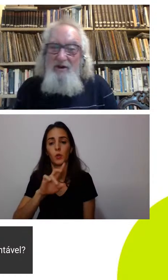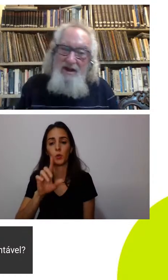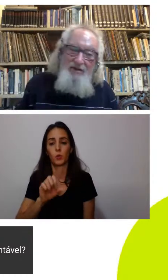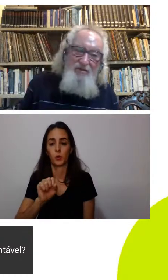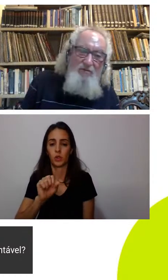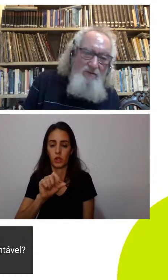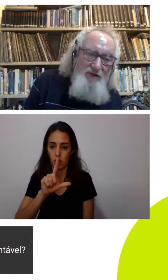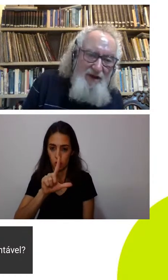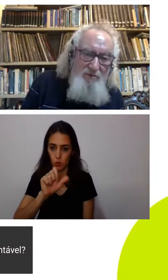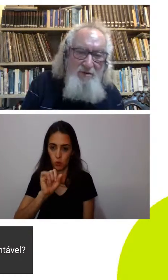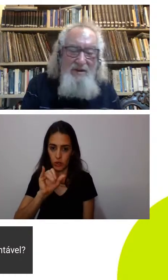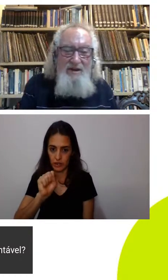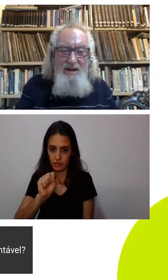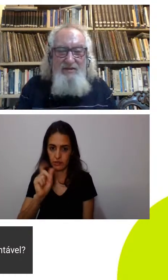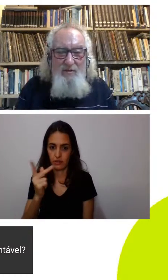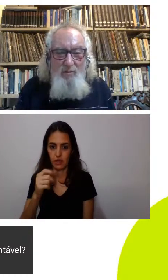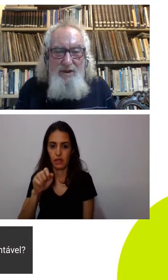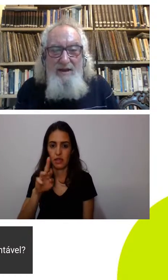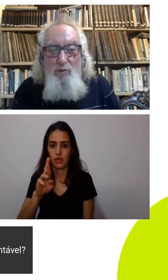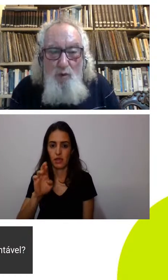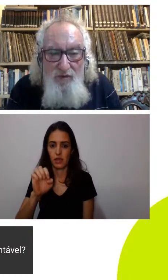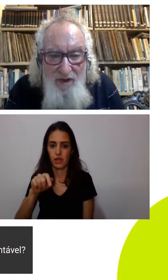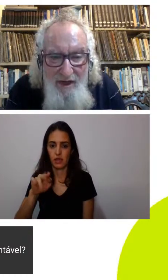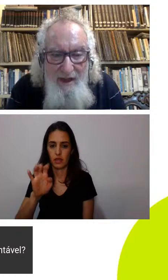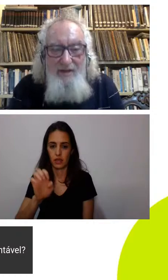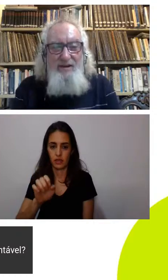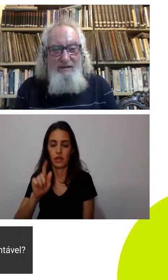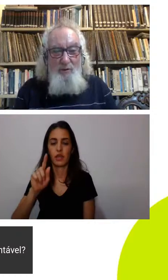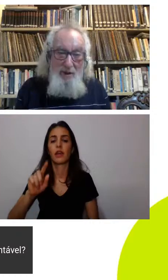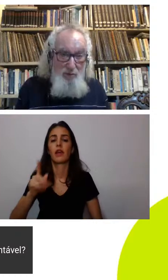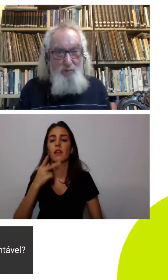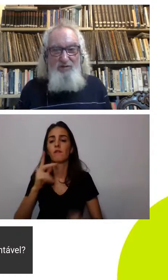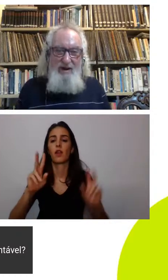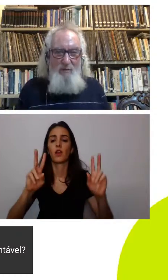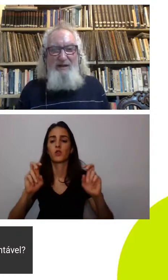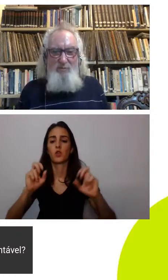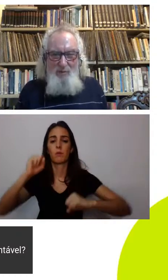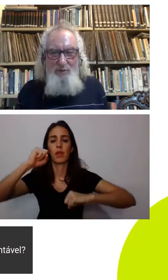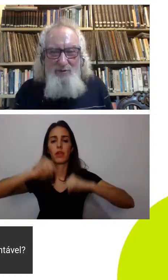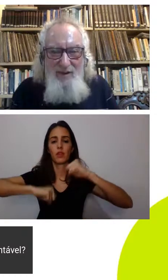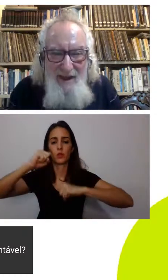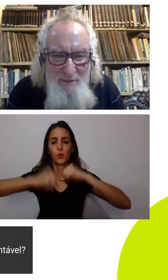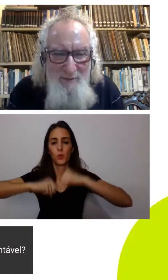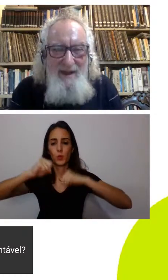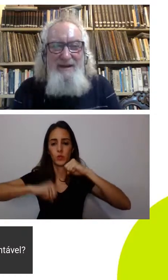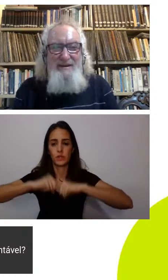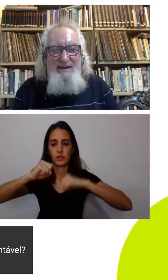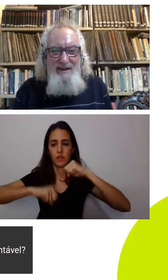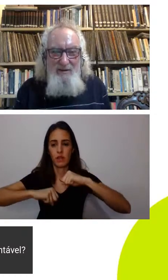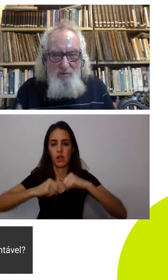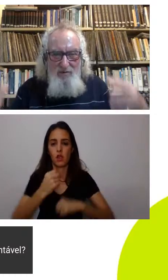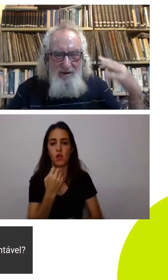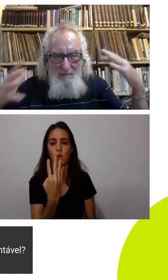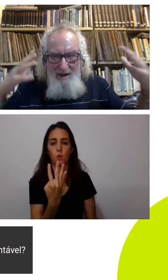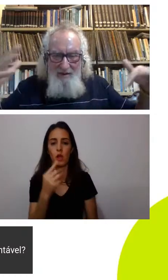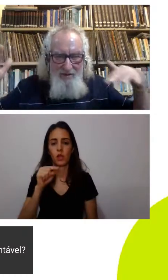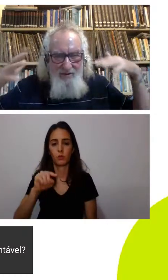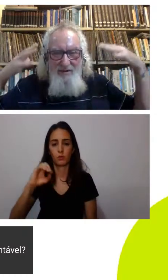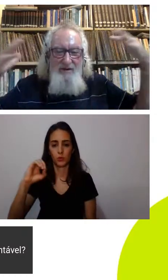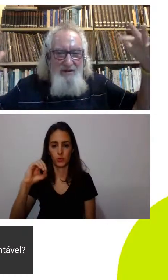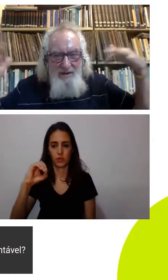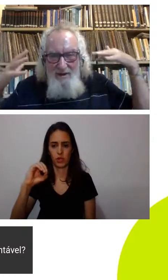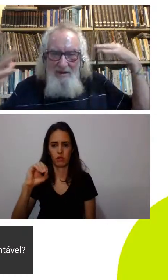pergunta foi em relação ao governo a segunda é a indústria essa tal da indústria 4.0 a indústria